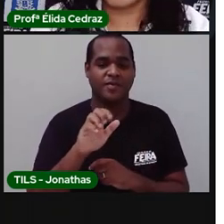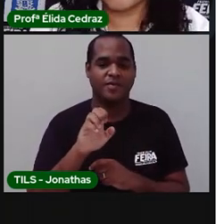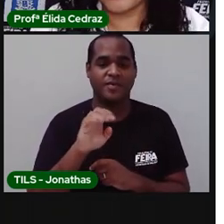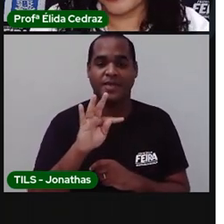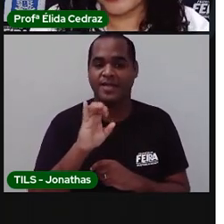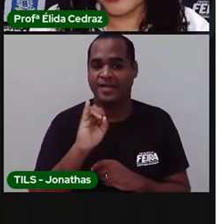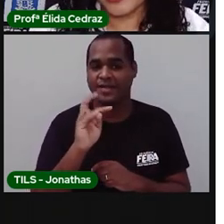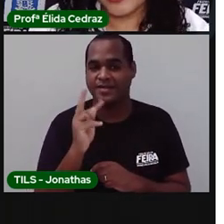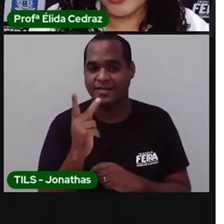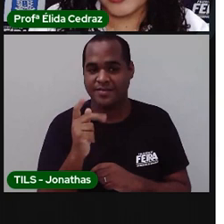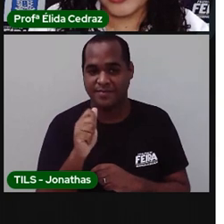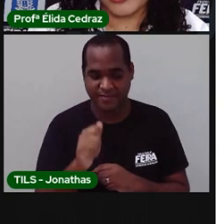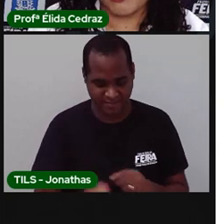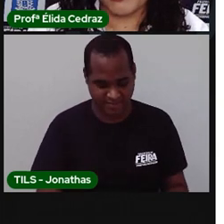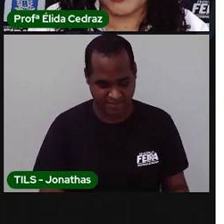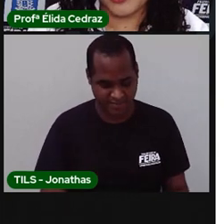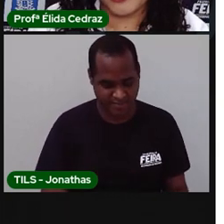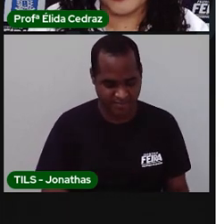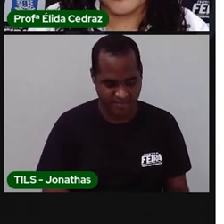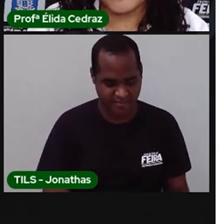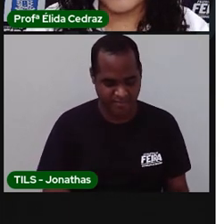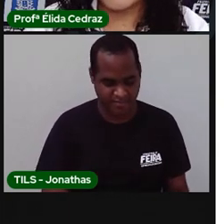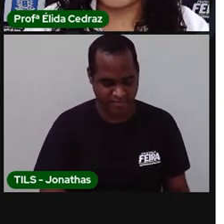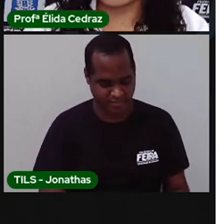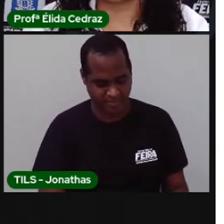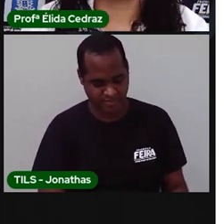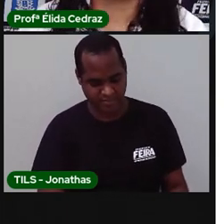Vamos organizar essa lista. Vamos lá?